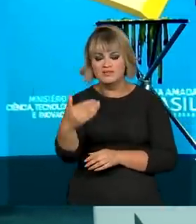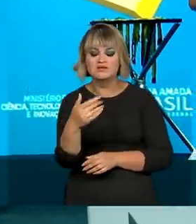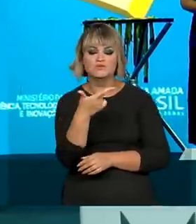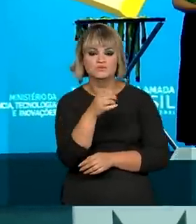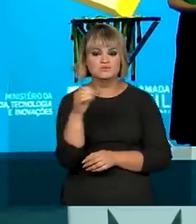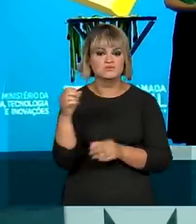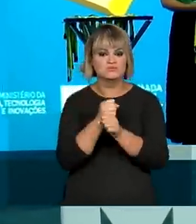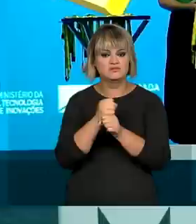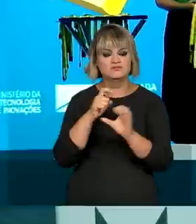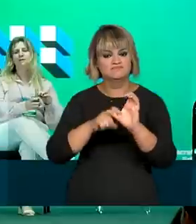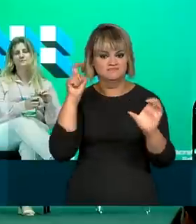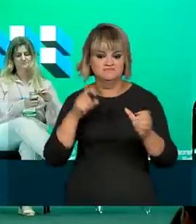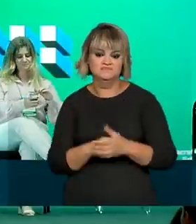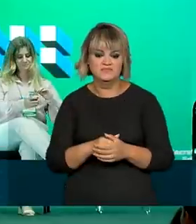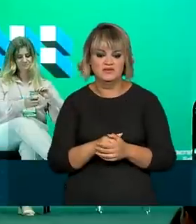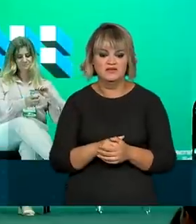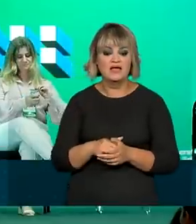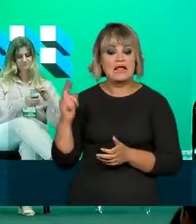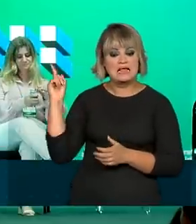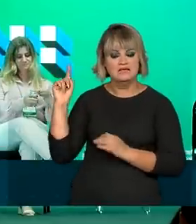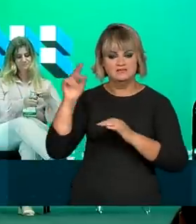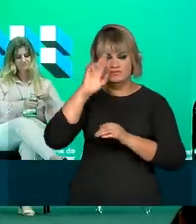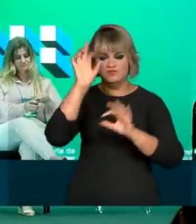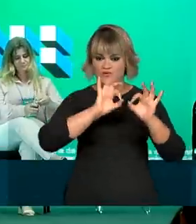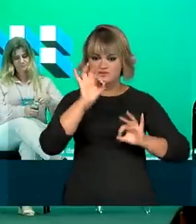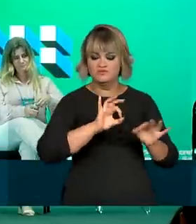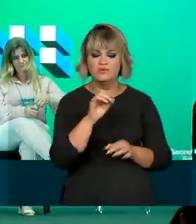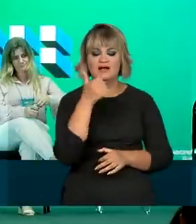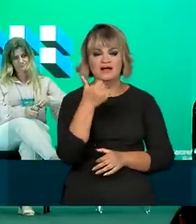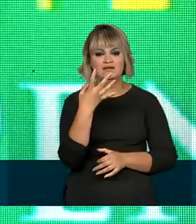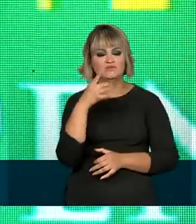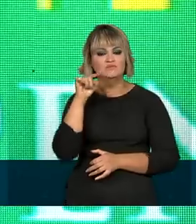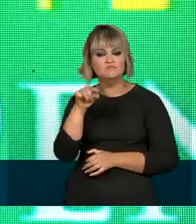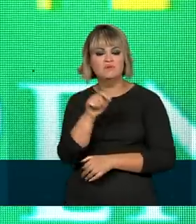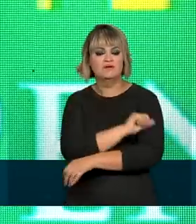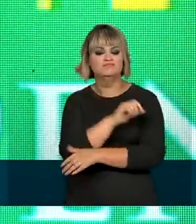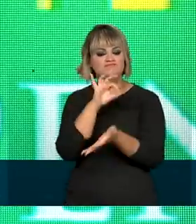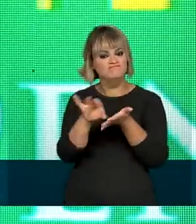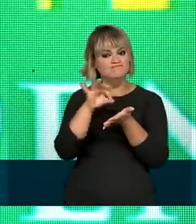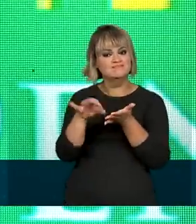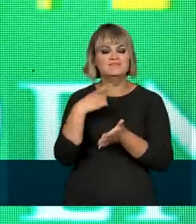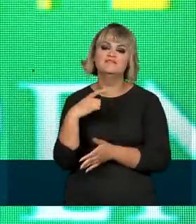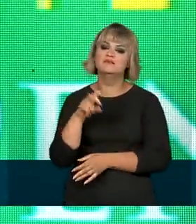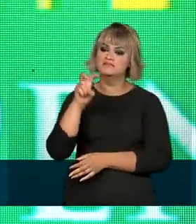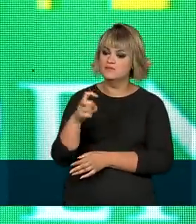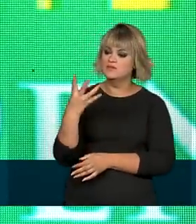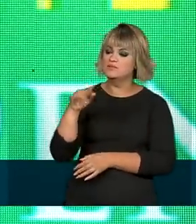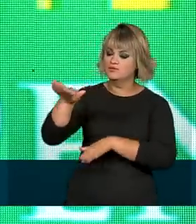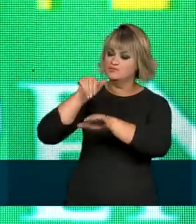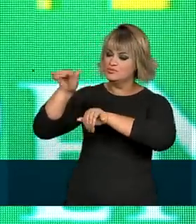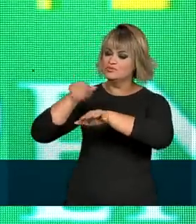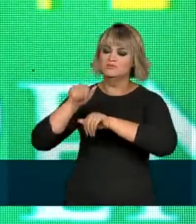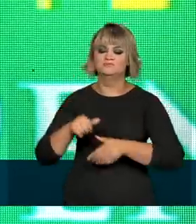ao Bicentenário da Independência. Segundo os organizadores, mais de 14 mil alunos se inscreveram e 54 foram chamados